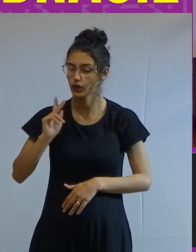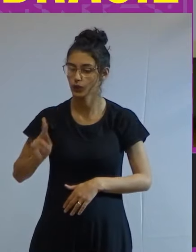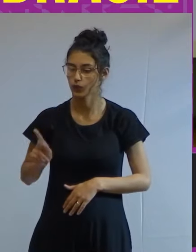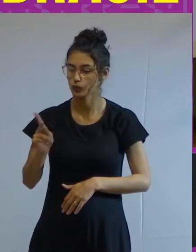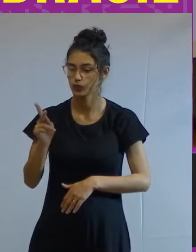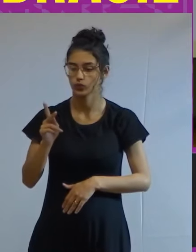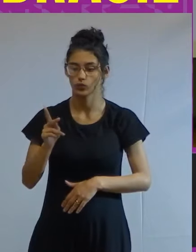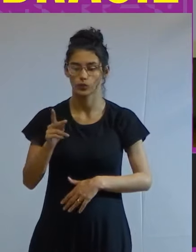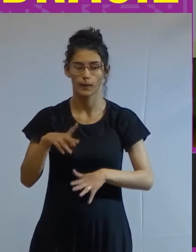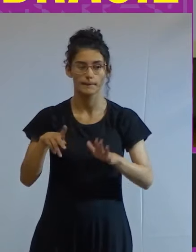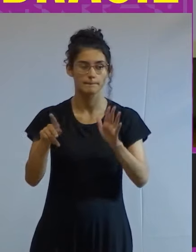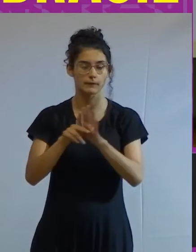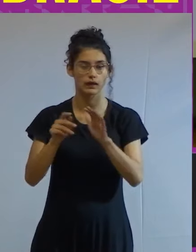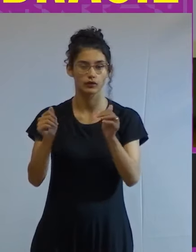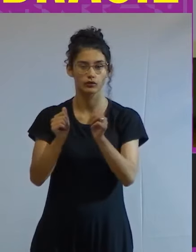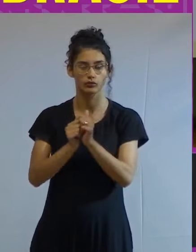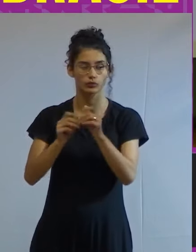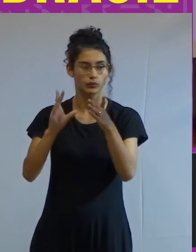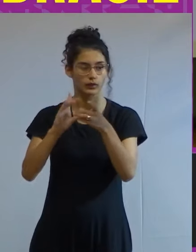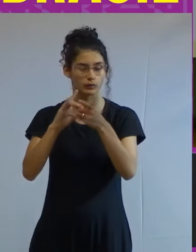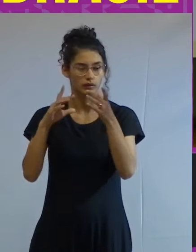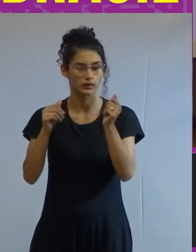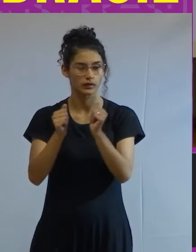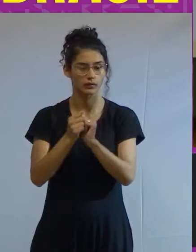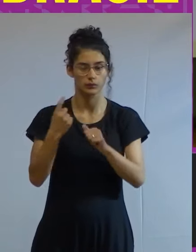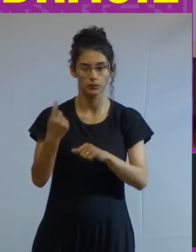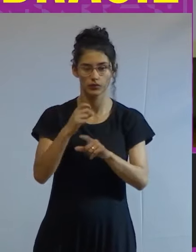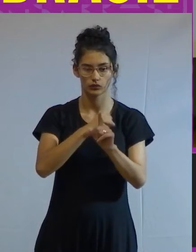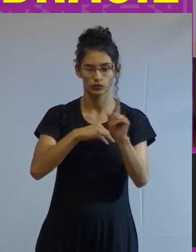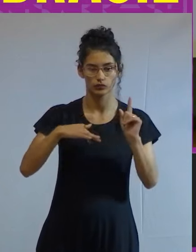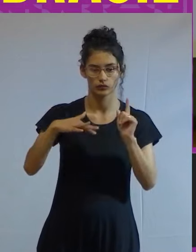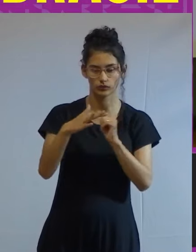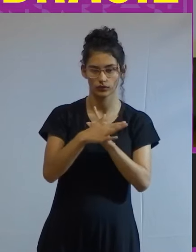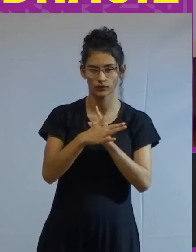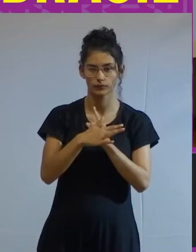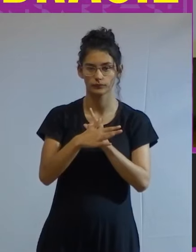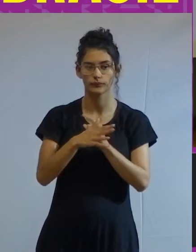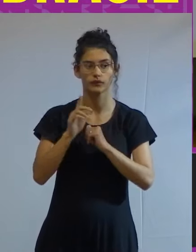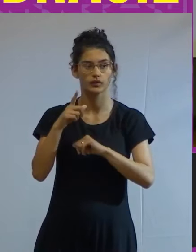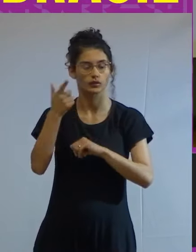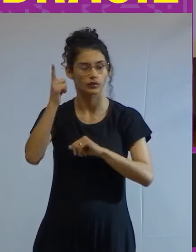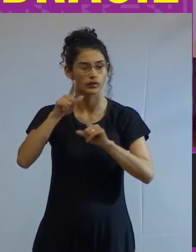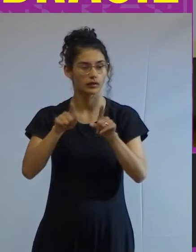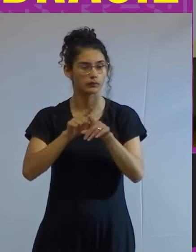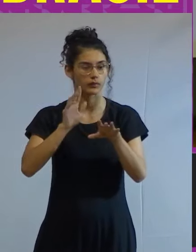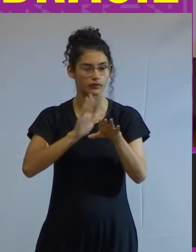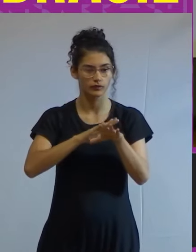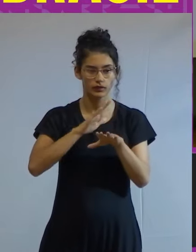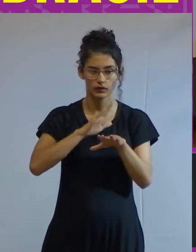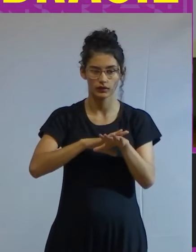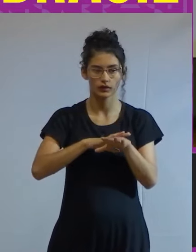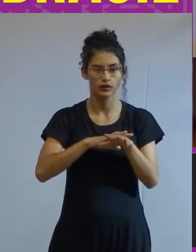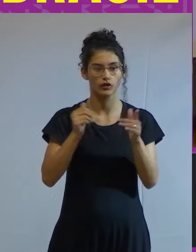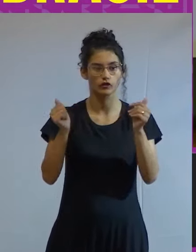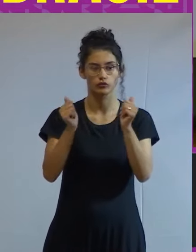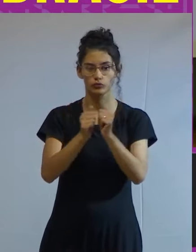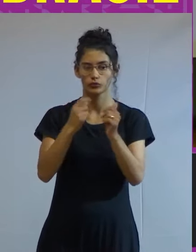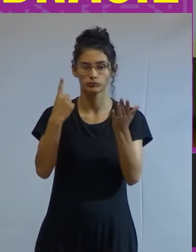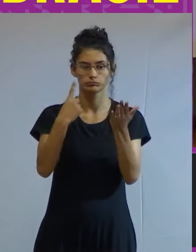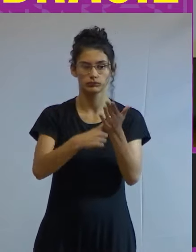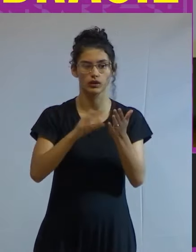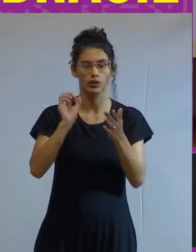algum laço com a democracia com a solidariedade social e você consegue fazer esse pacto